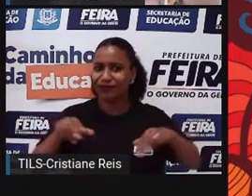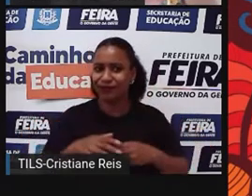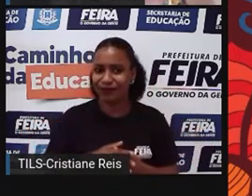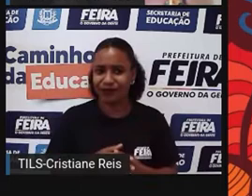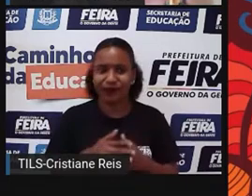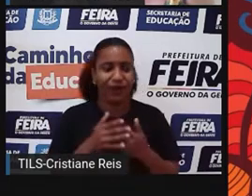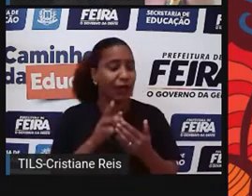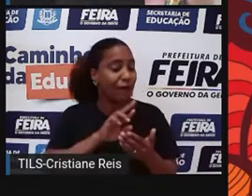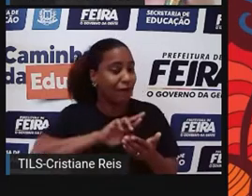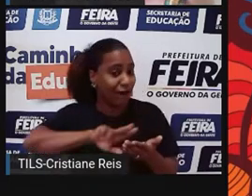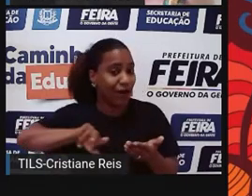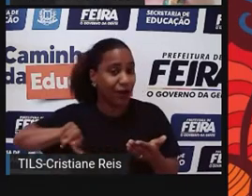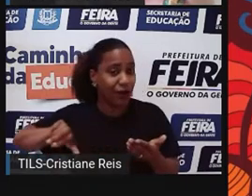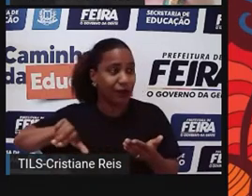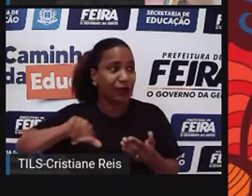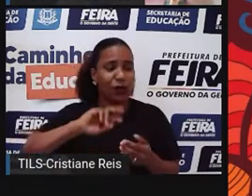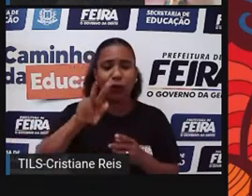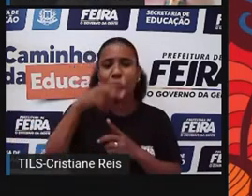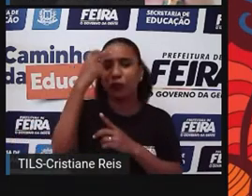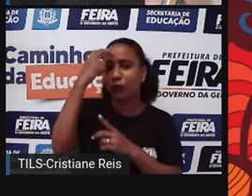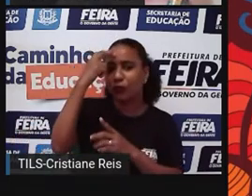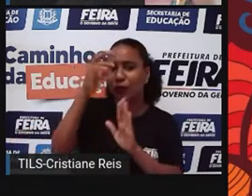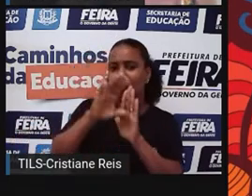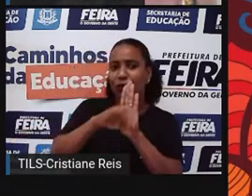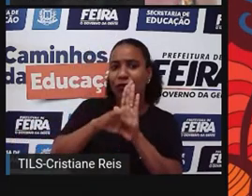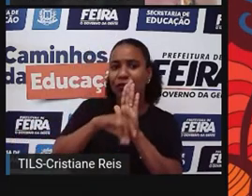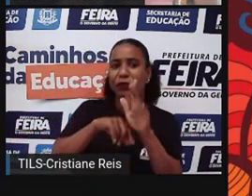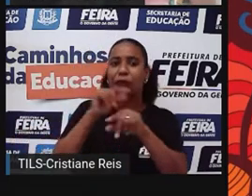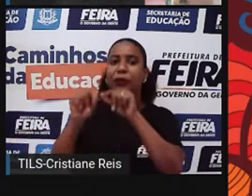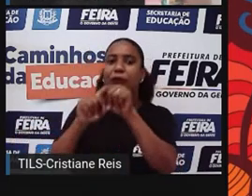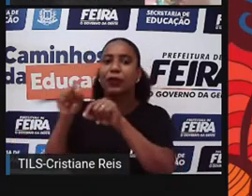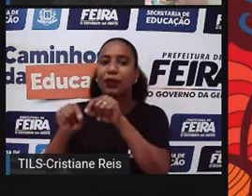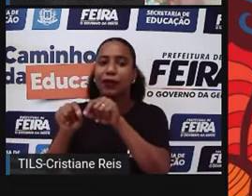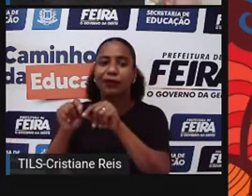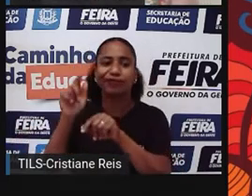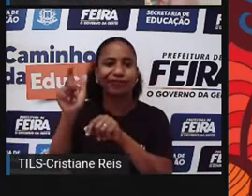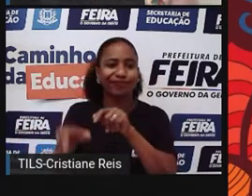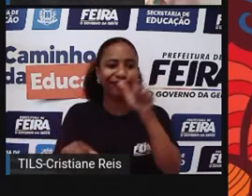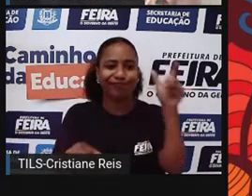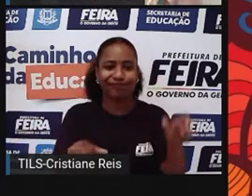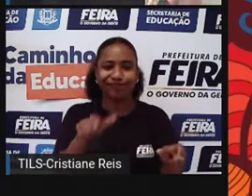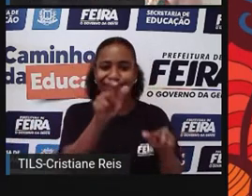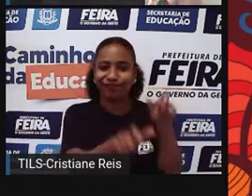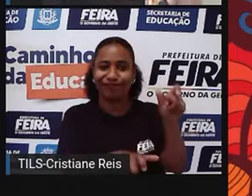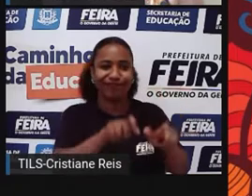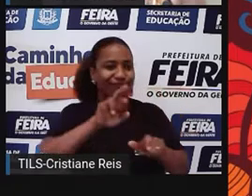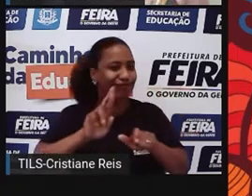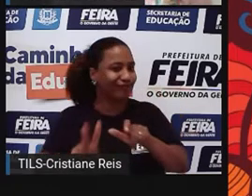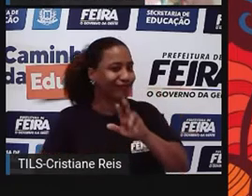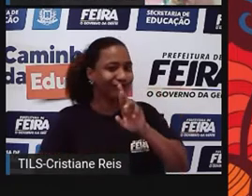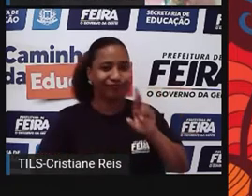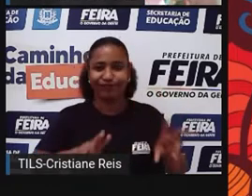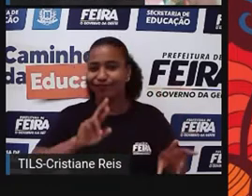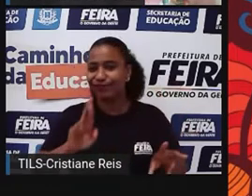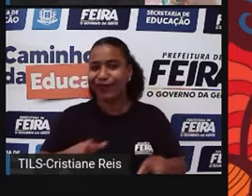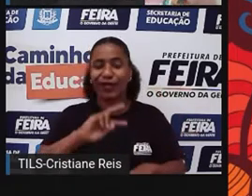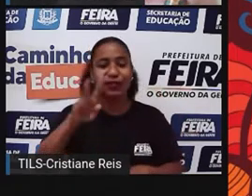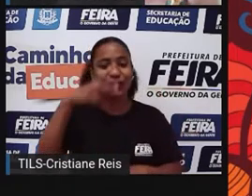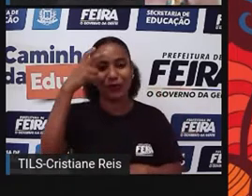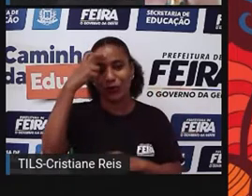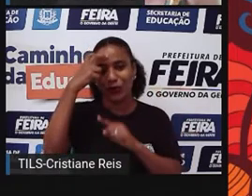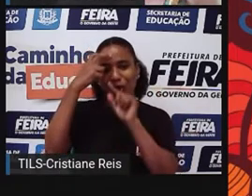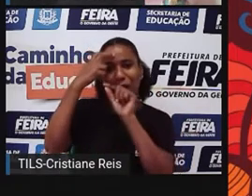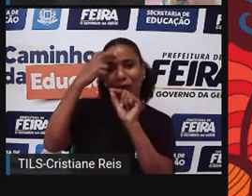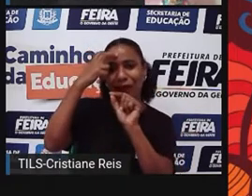Goethe, eles vão trazer um conceito de cultura diferenciado. Então, cada um vai trazer um conceito diferente de cultura. Porque, realmente,